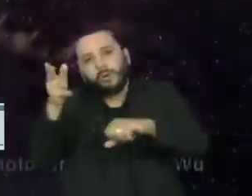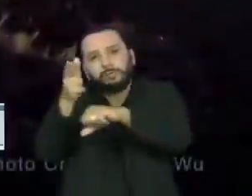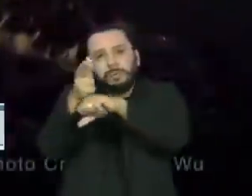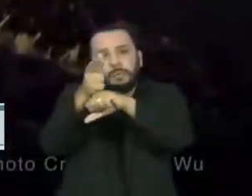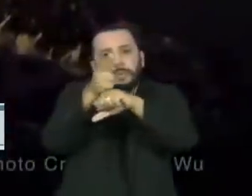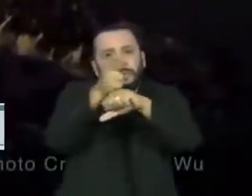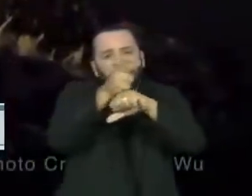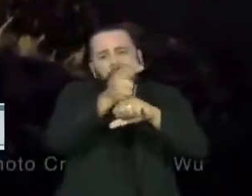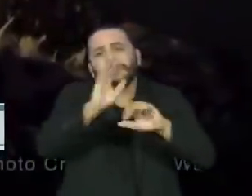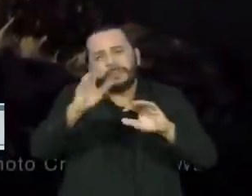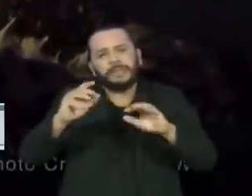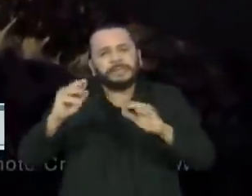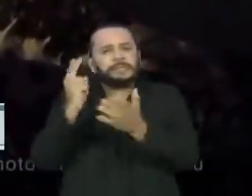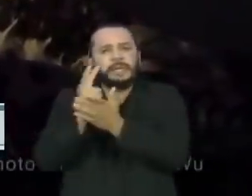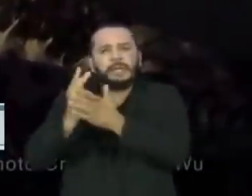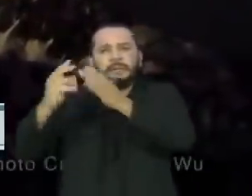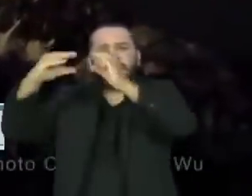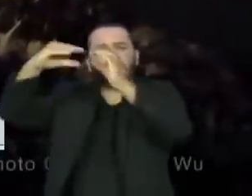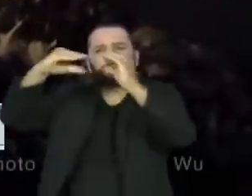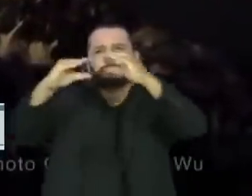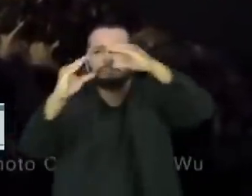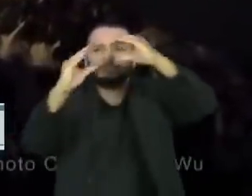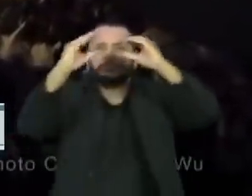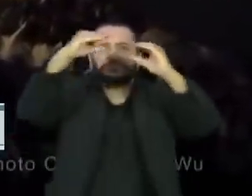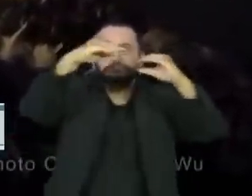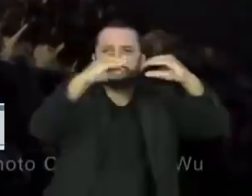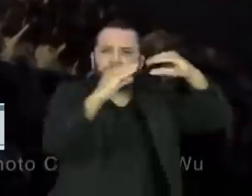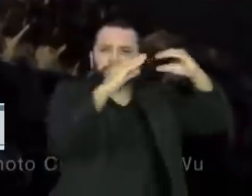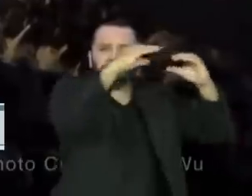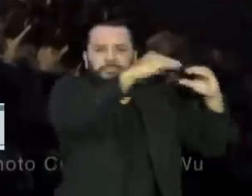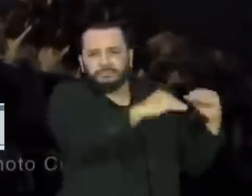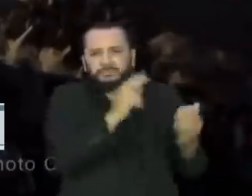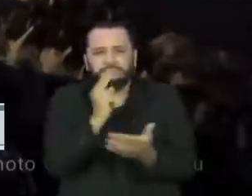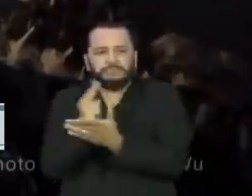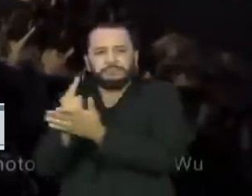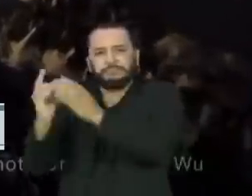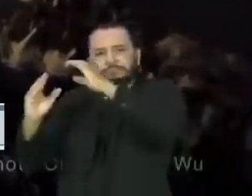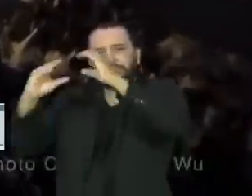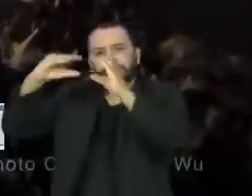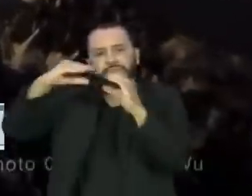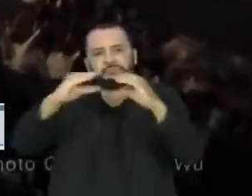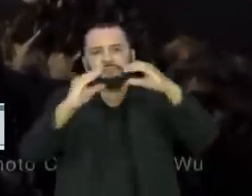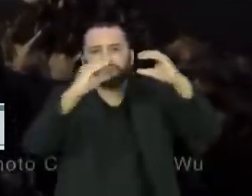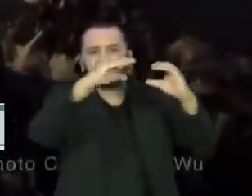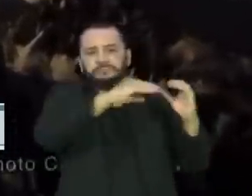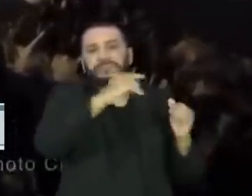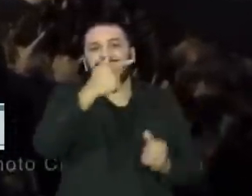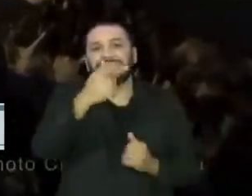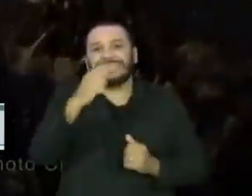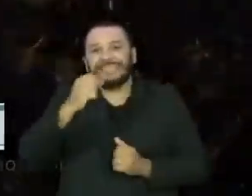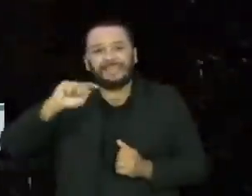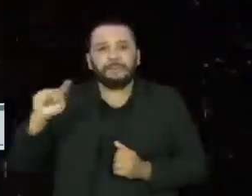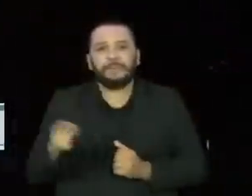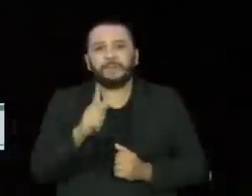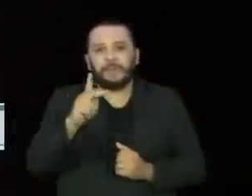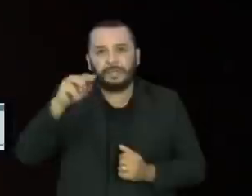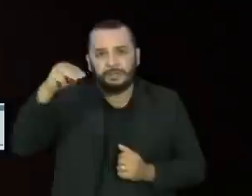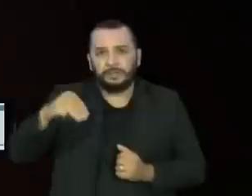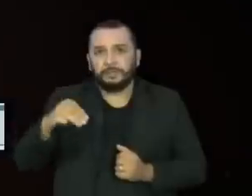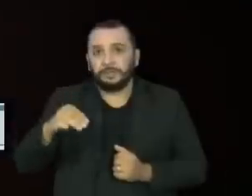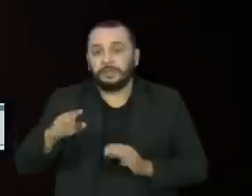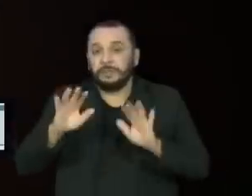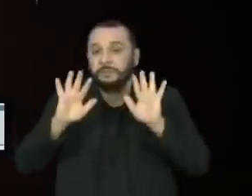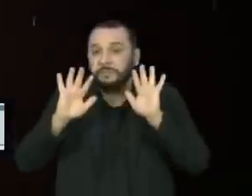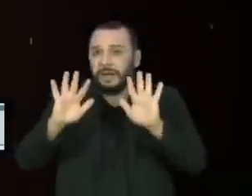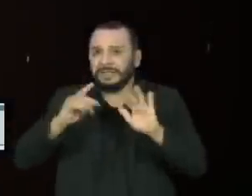asteroides. Esses corpos celestes costumam viajar a cerca de 70 mil quilômetros por hora. Mas o ponto